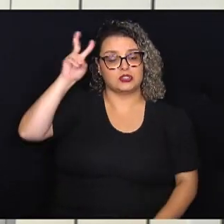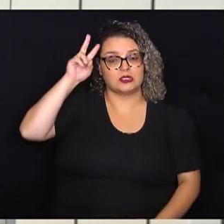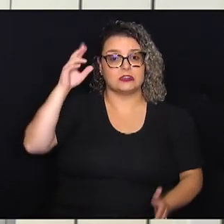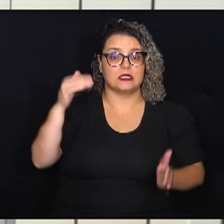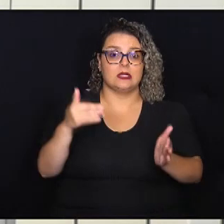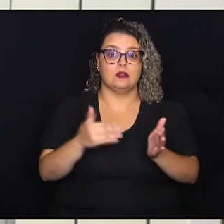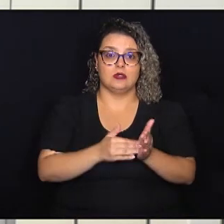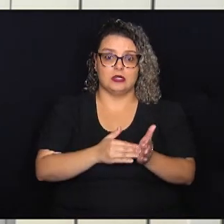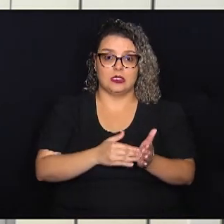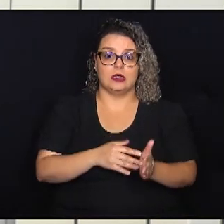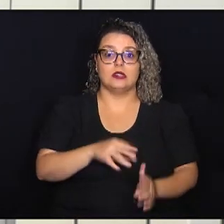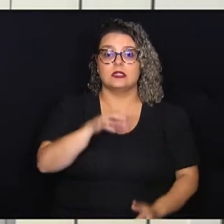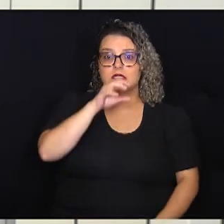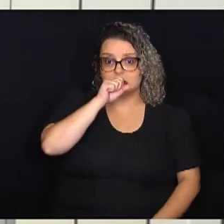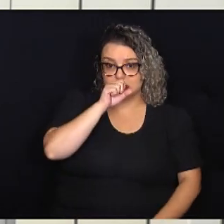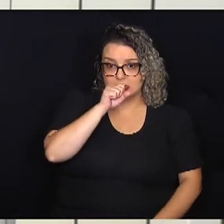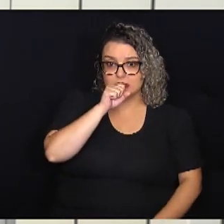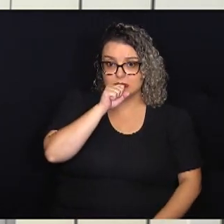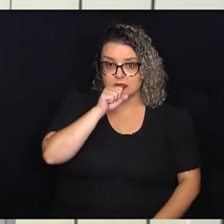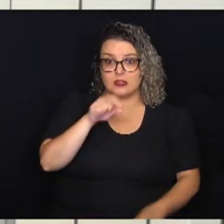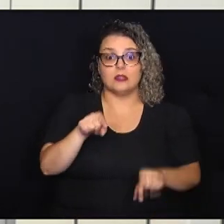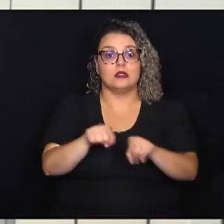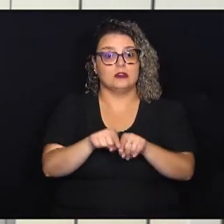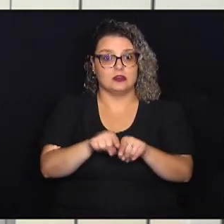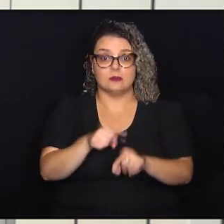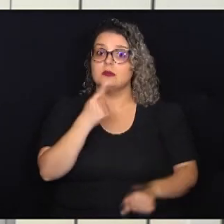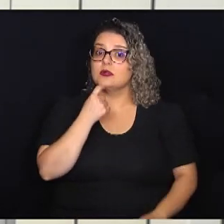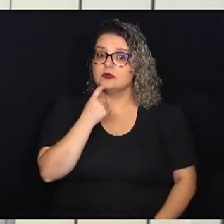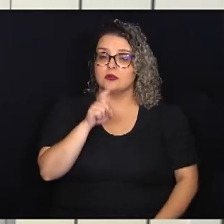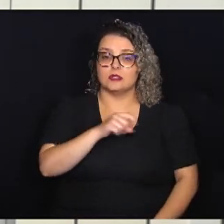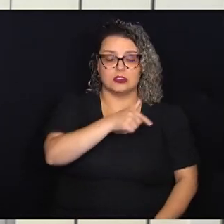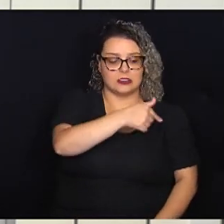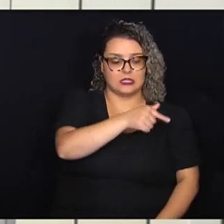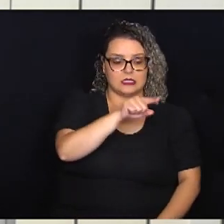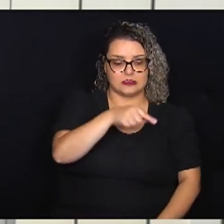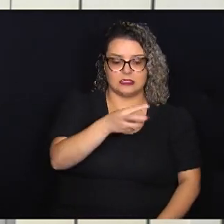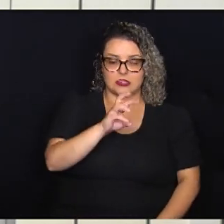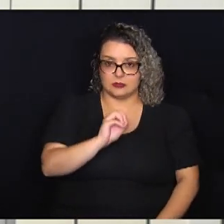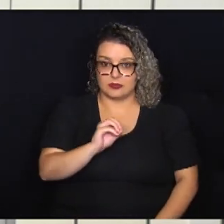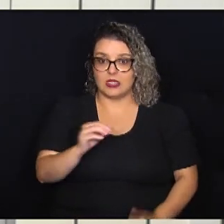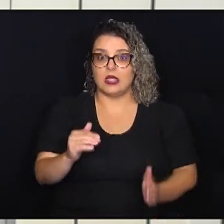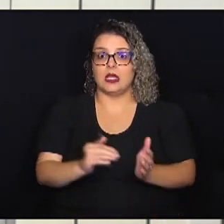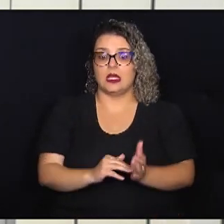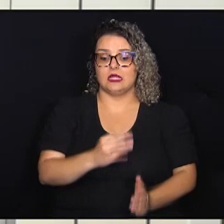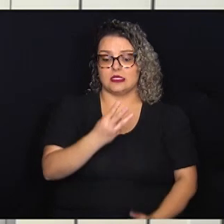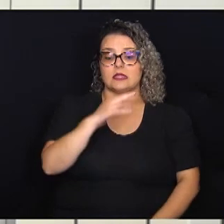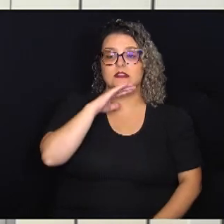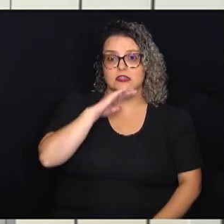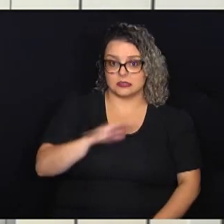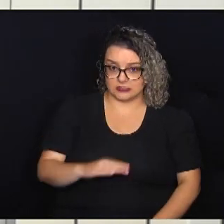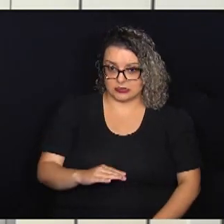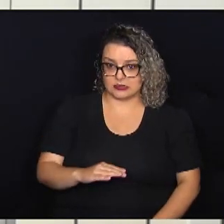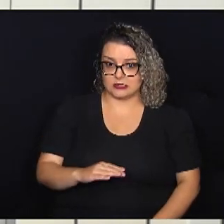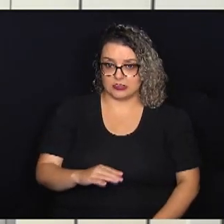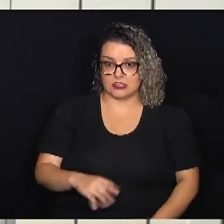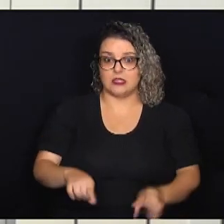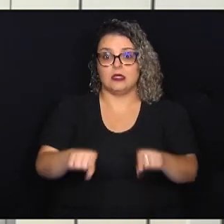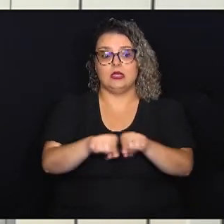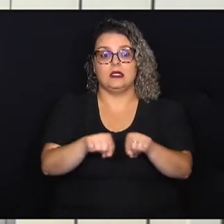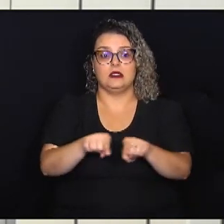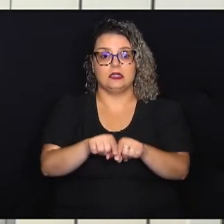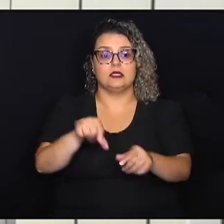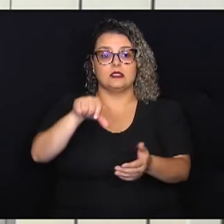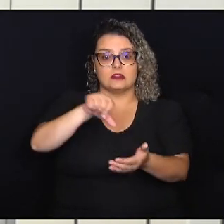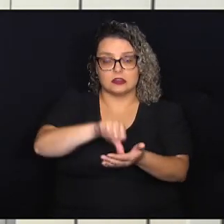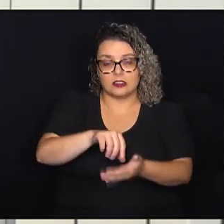-feira até sábado, inclusive feriados, das sete e meia da manhã às três horas da tarde. E tem o posto do